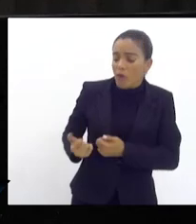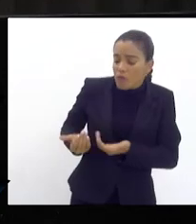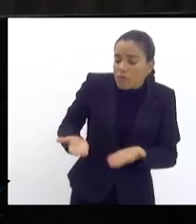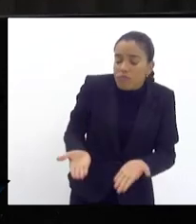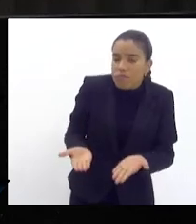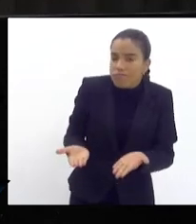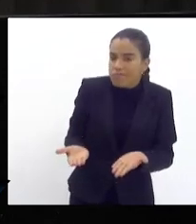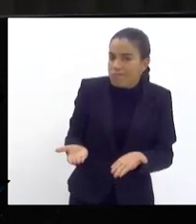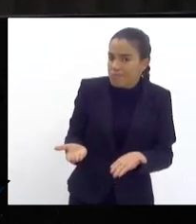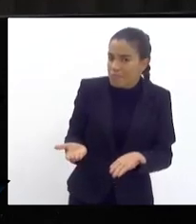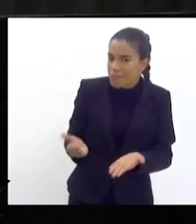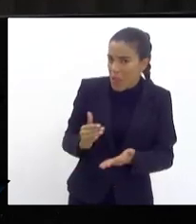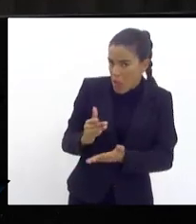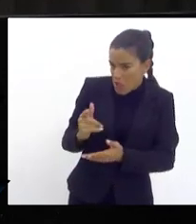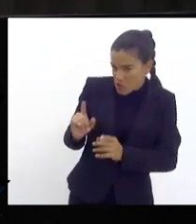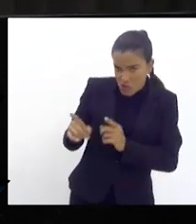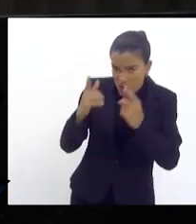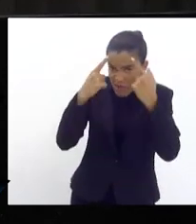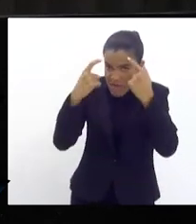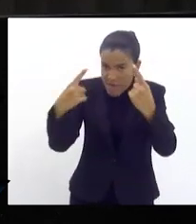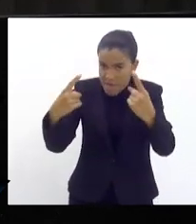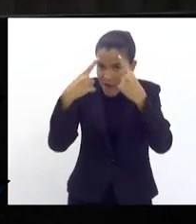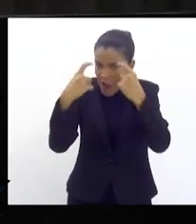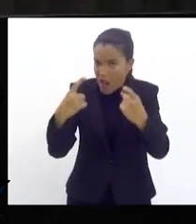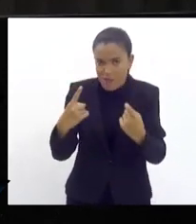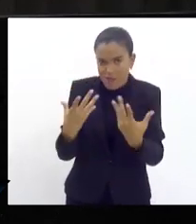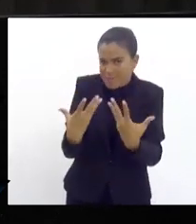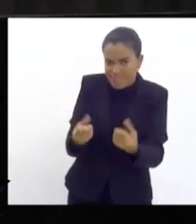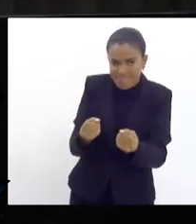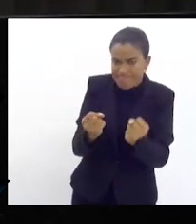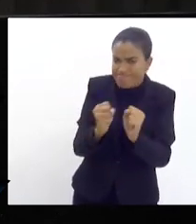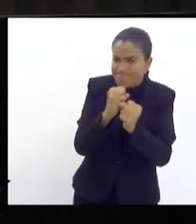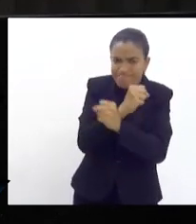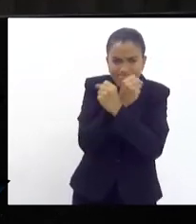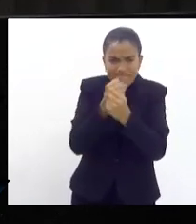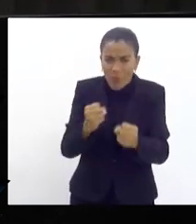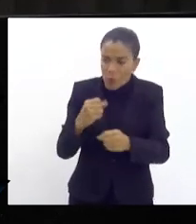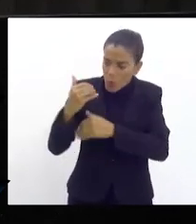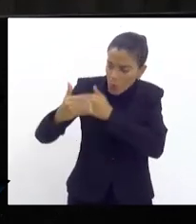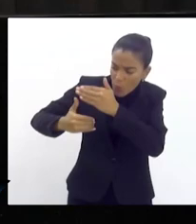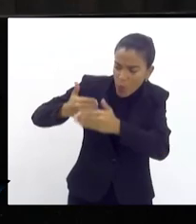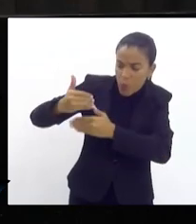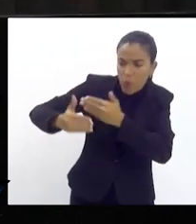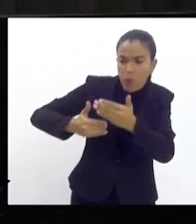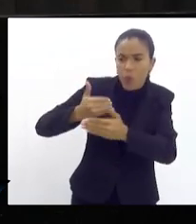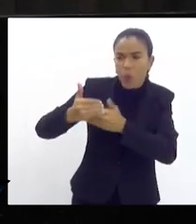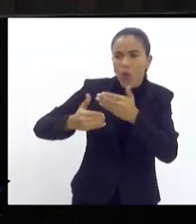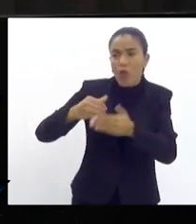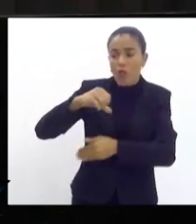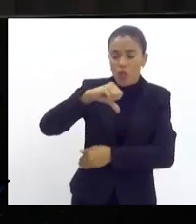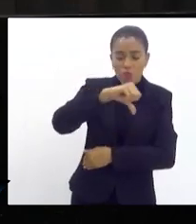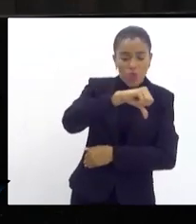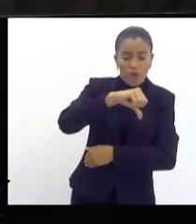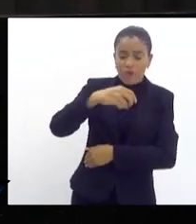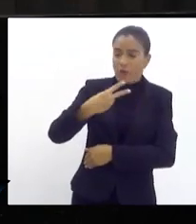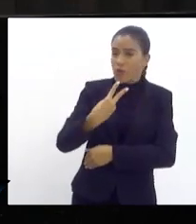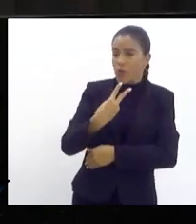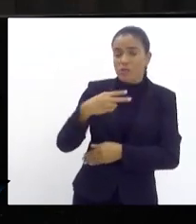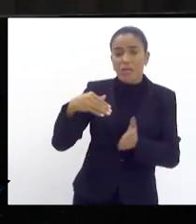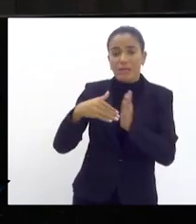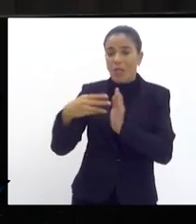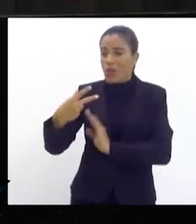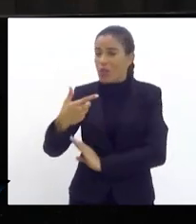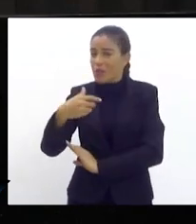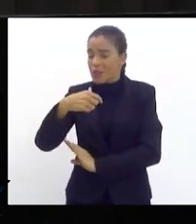tudo que está aí essa violência é inadmissível tudo que vem acontecendo de 92 a 2020 foram 2